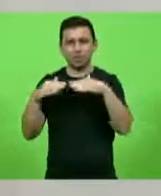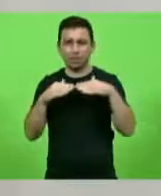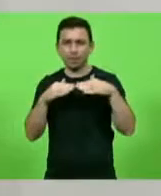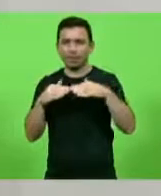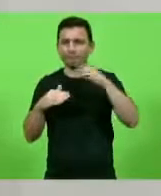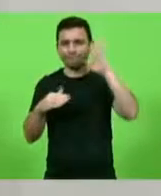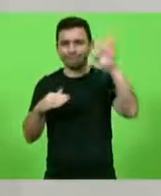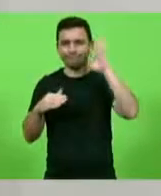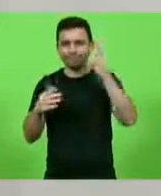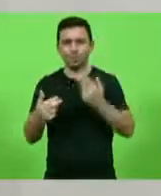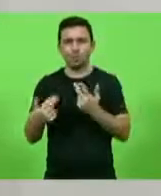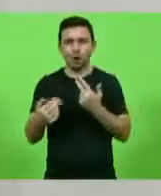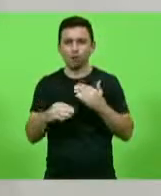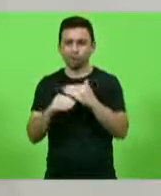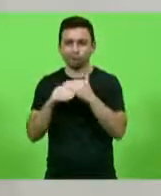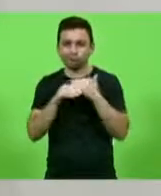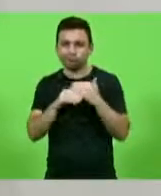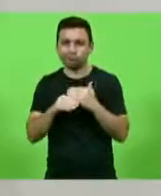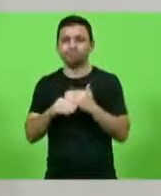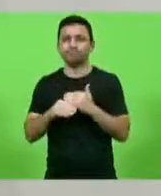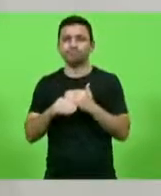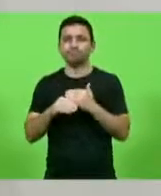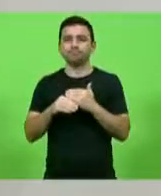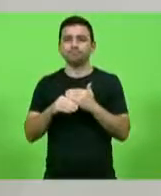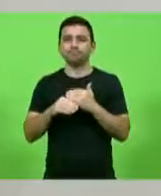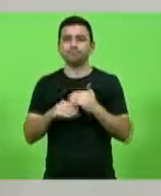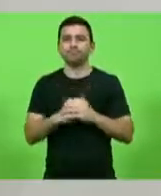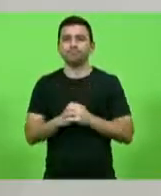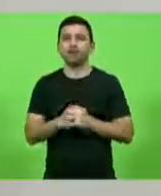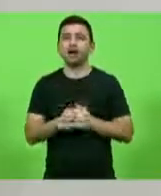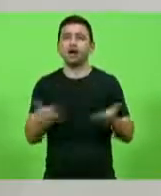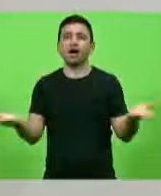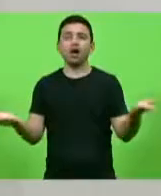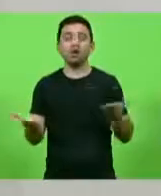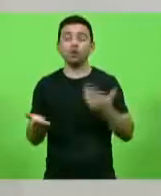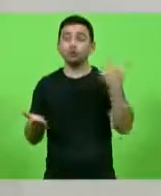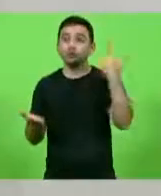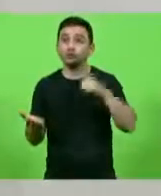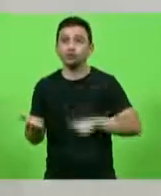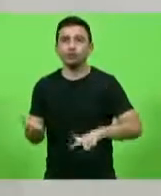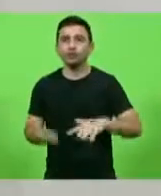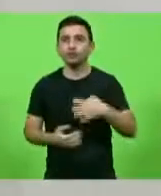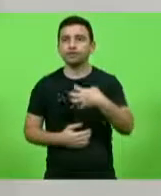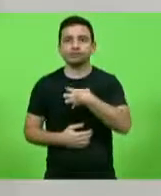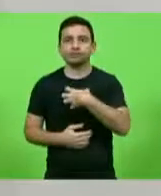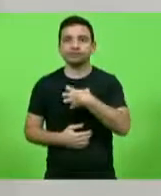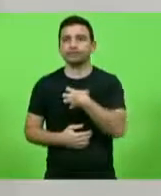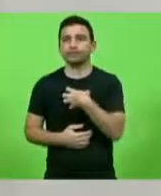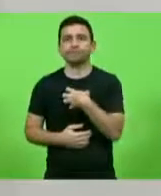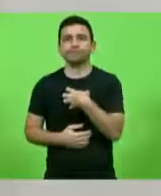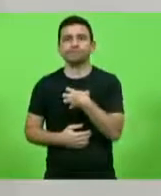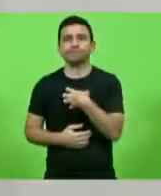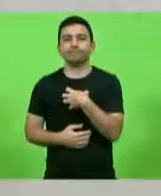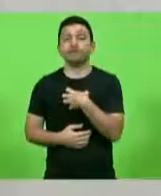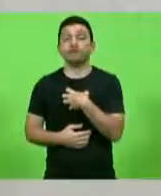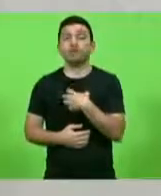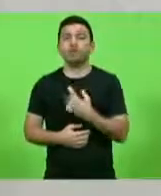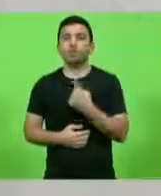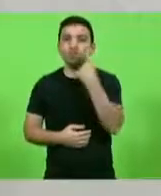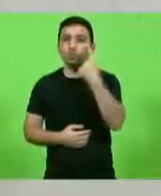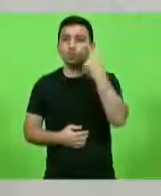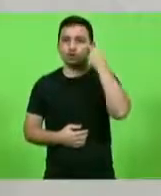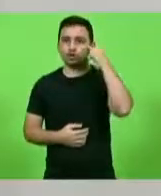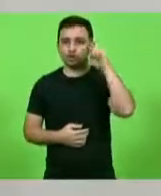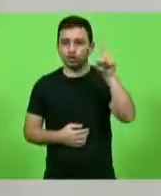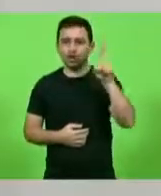pontos de vista e os mesmos princípios que eu. E agora eu me sinto novamente desta forma. Faz apenas um dia que